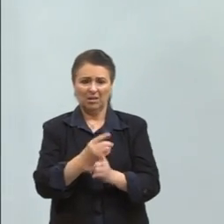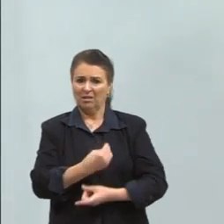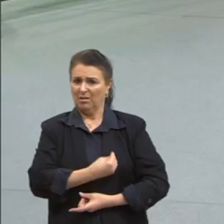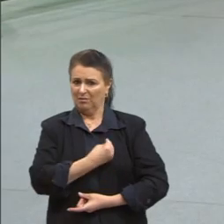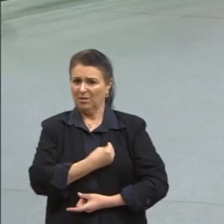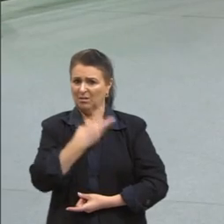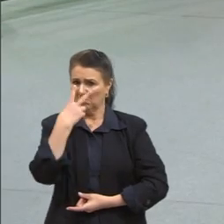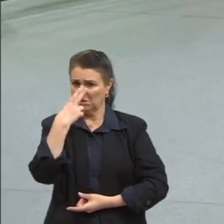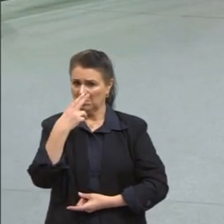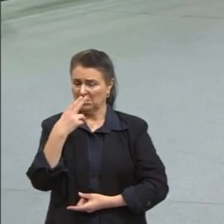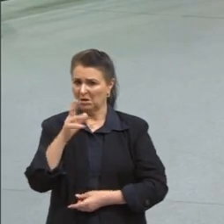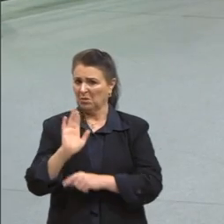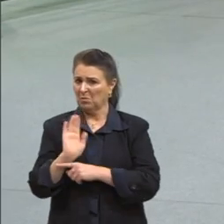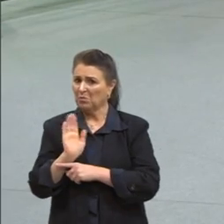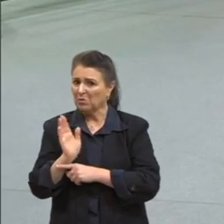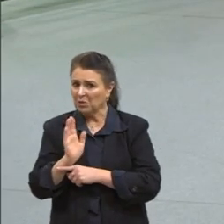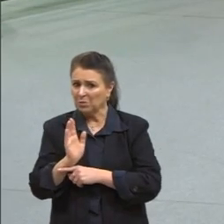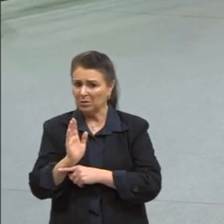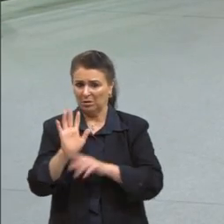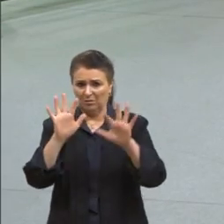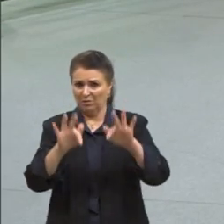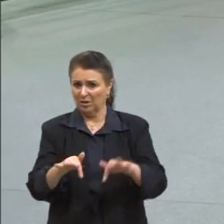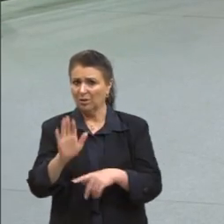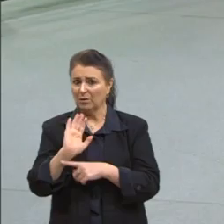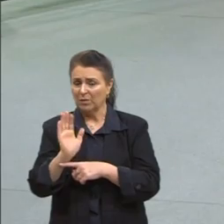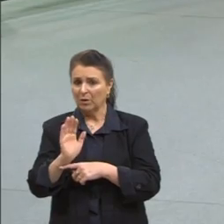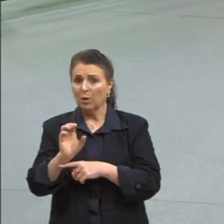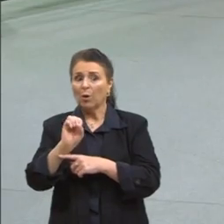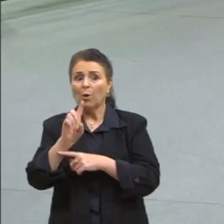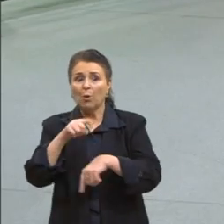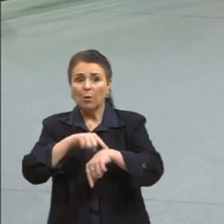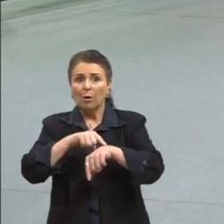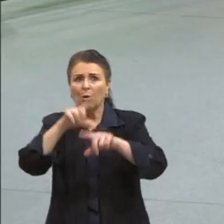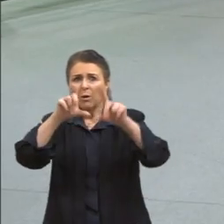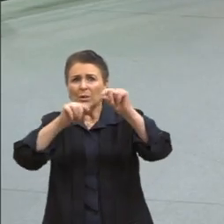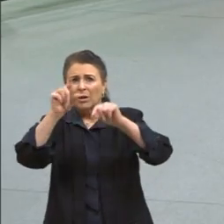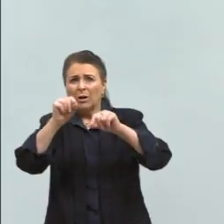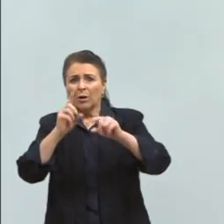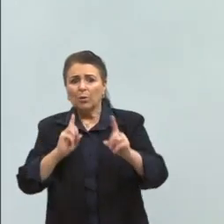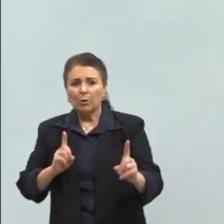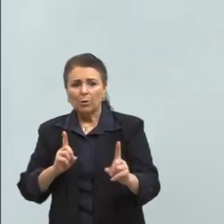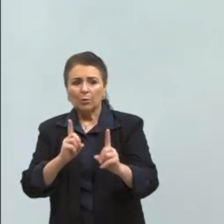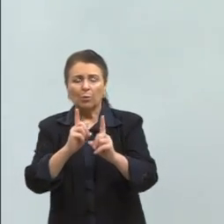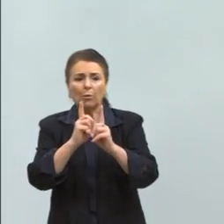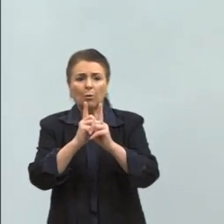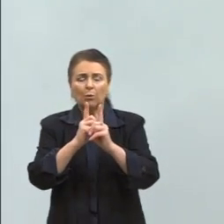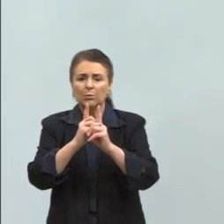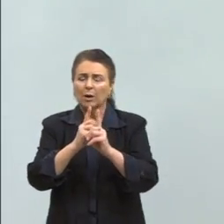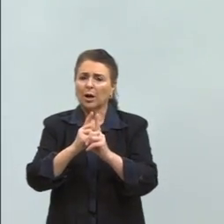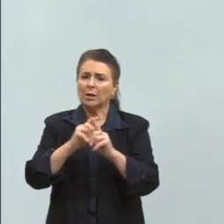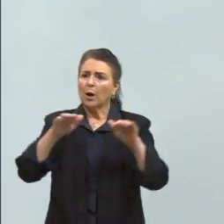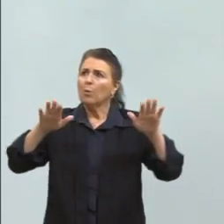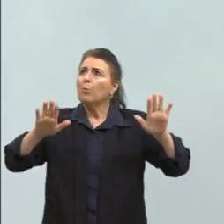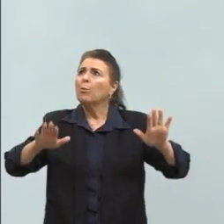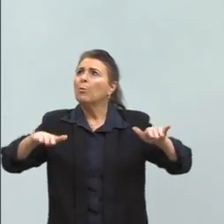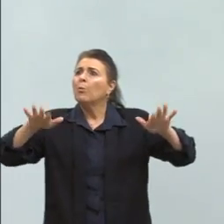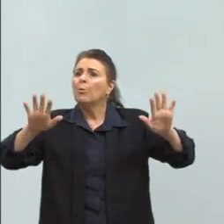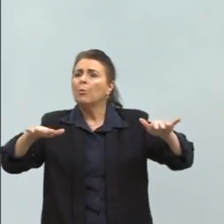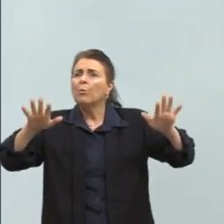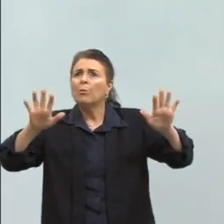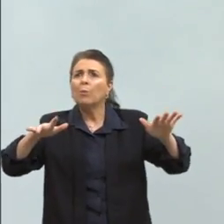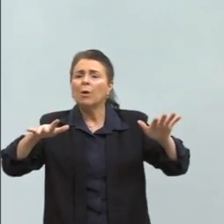o filme? Ou A Hora da Estrela é quando tu encontra um anjo loiro que te leva para um céu ou para um